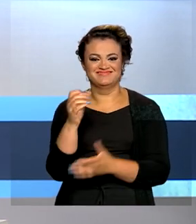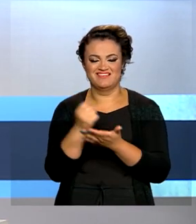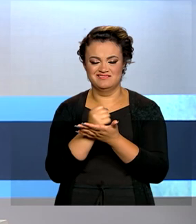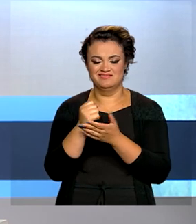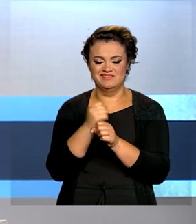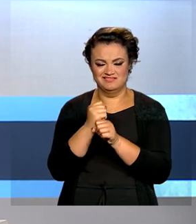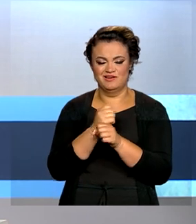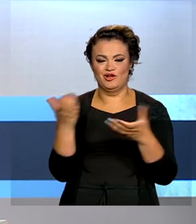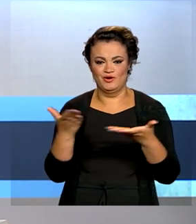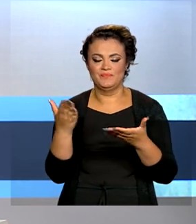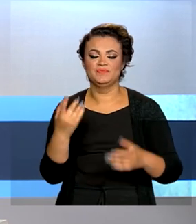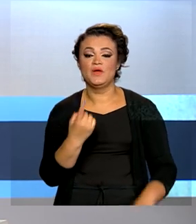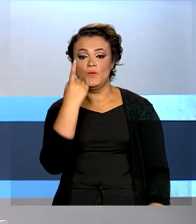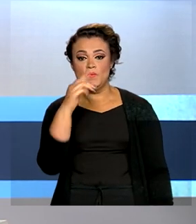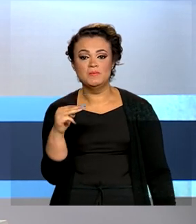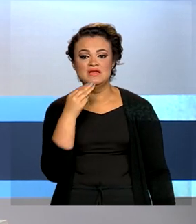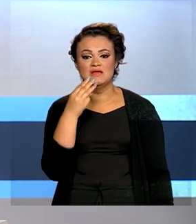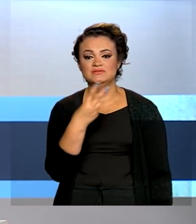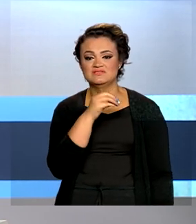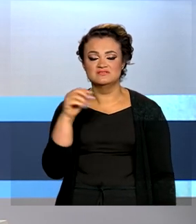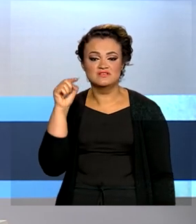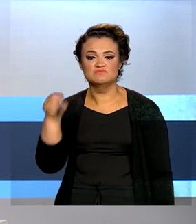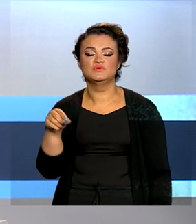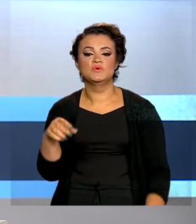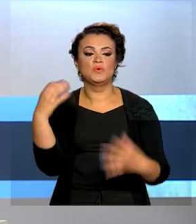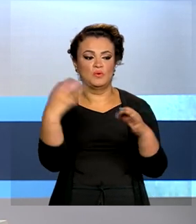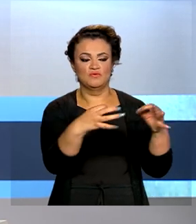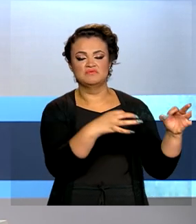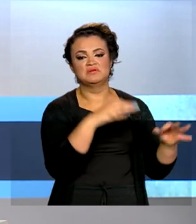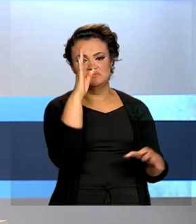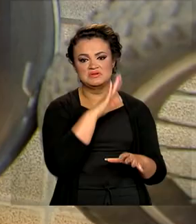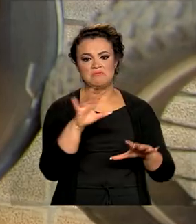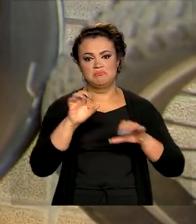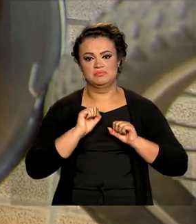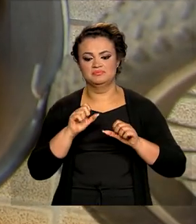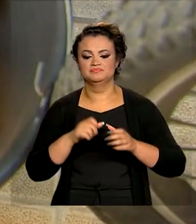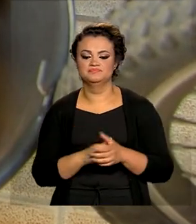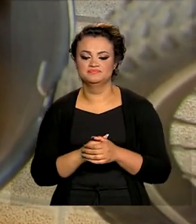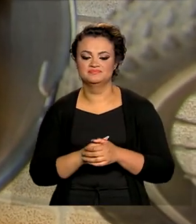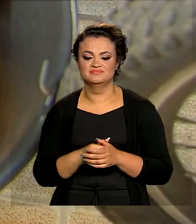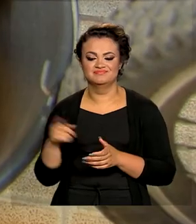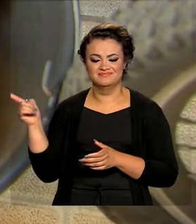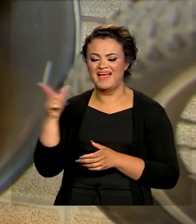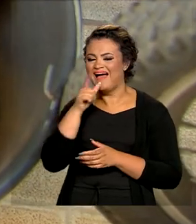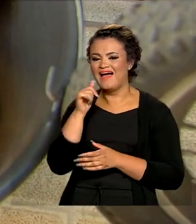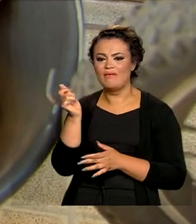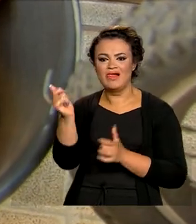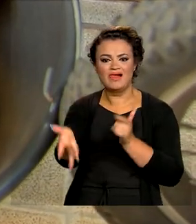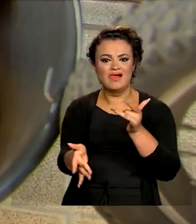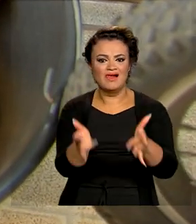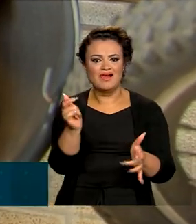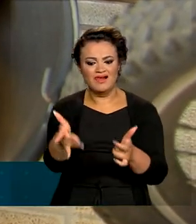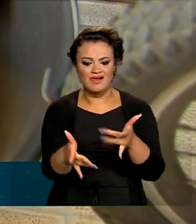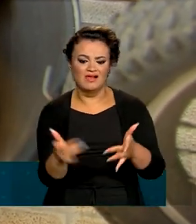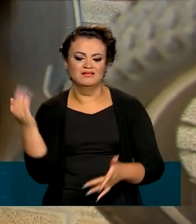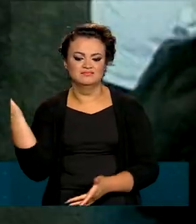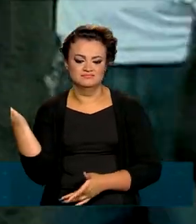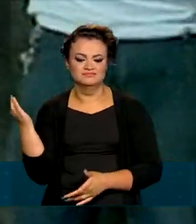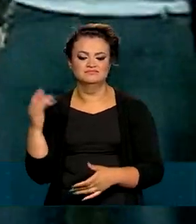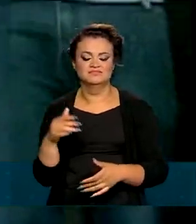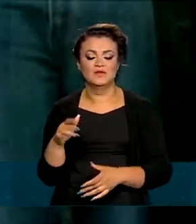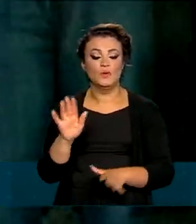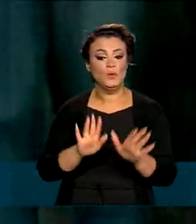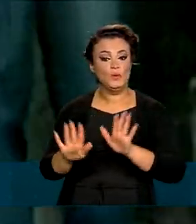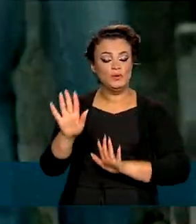são 1 milhão e 300 mil notificações no país. Evitar água parada em recipientes,